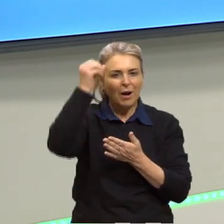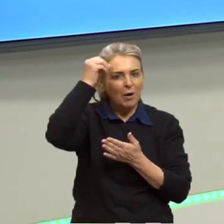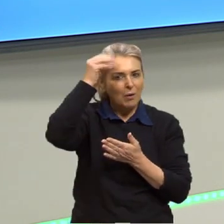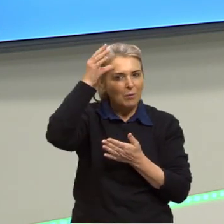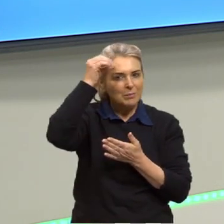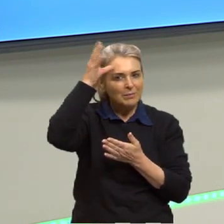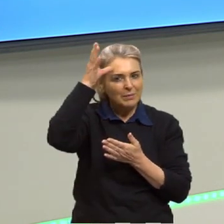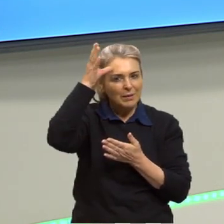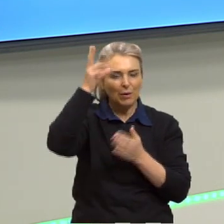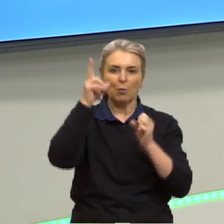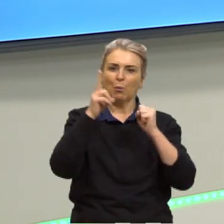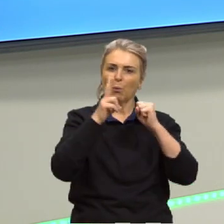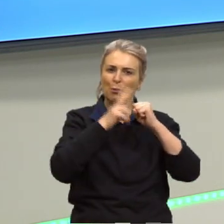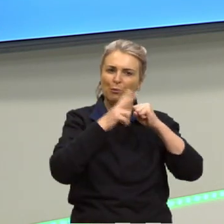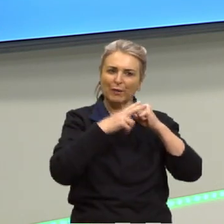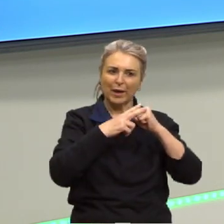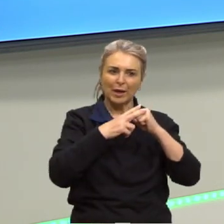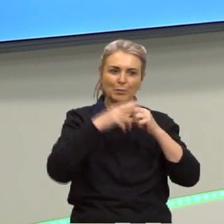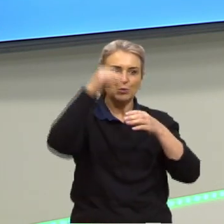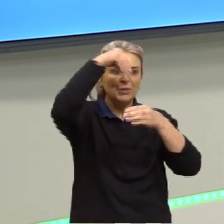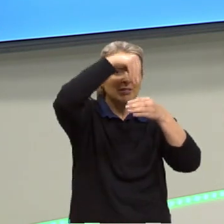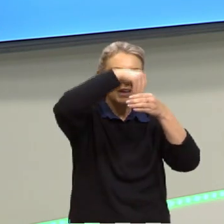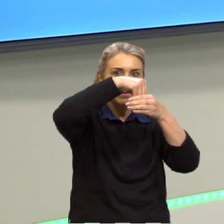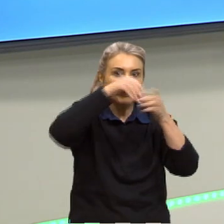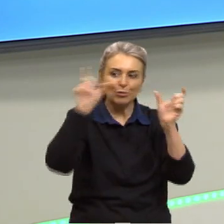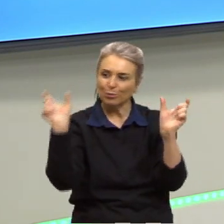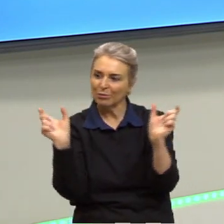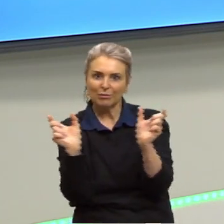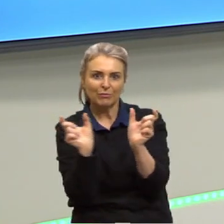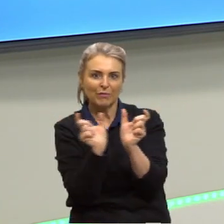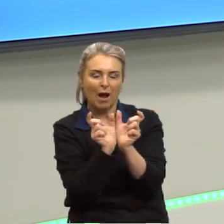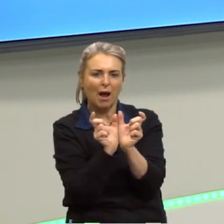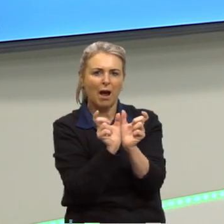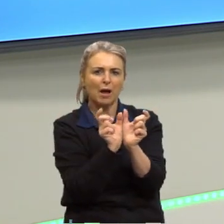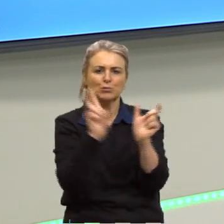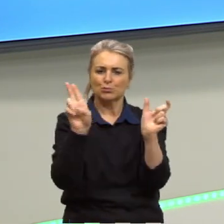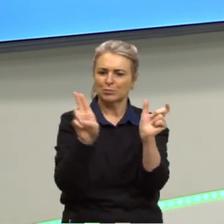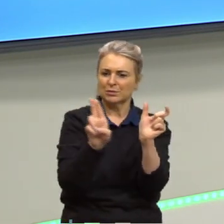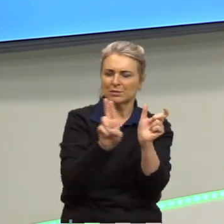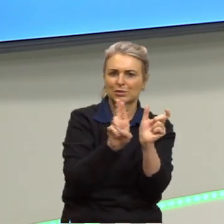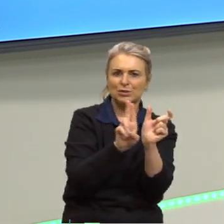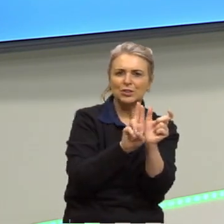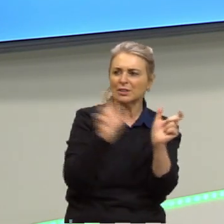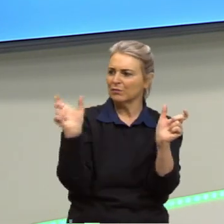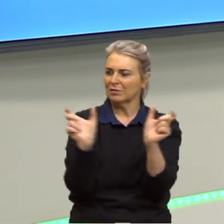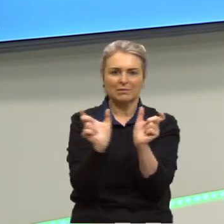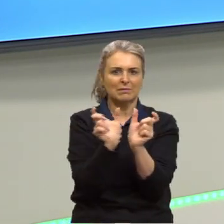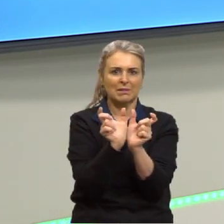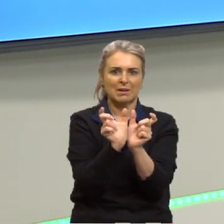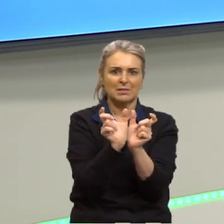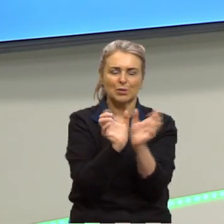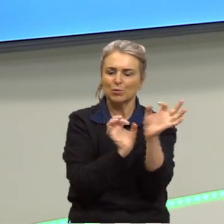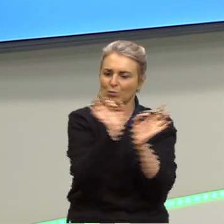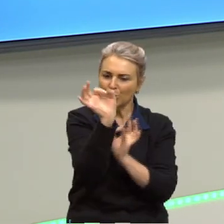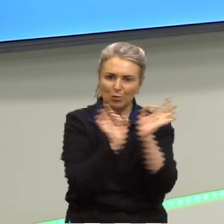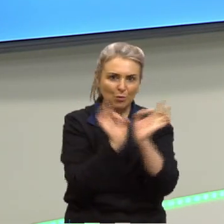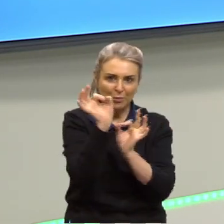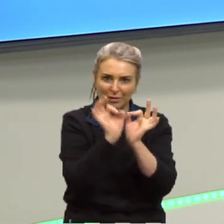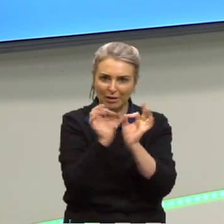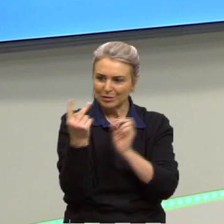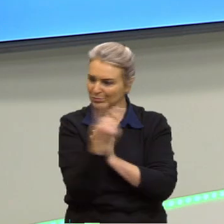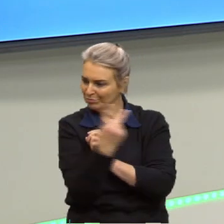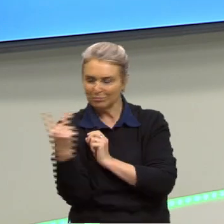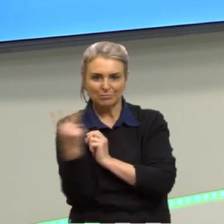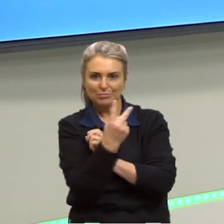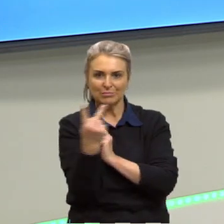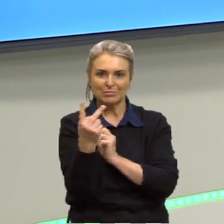é que um verbo funciona numa frase, como é que um substantivo funciona numa frase, como é que eles se organizam entre eles, como é que